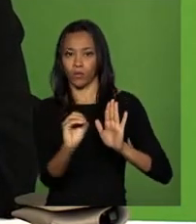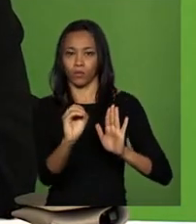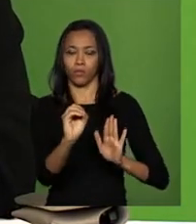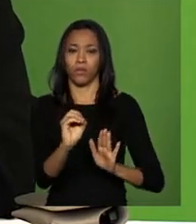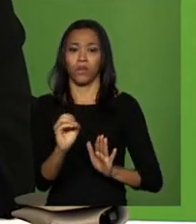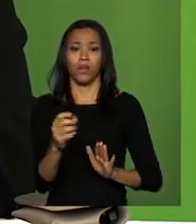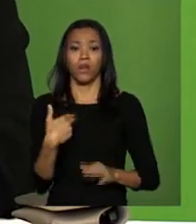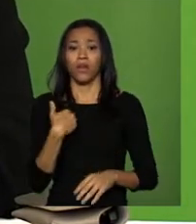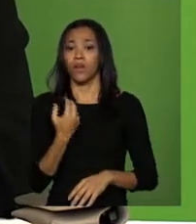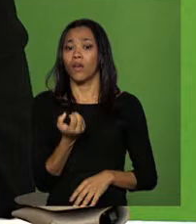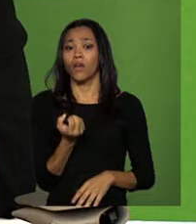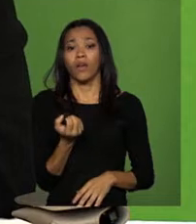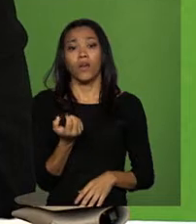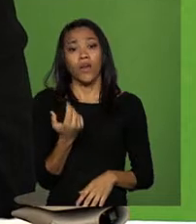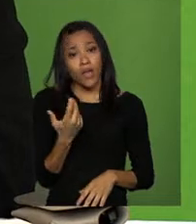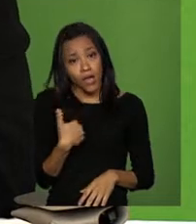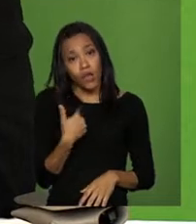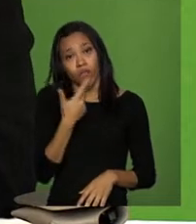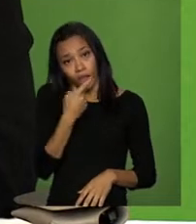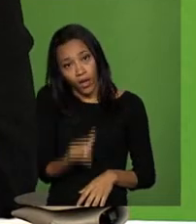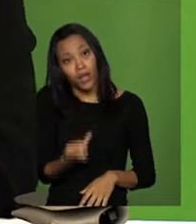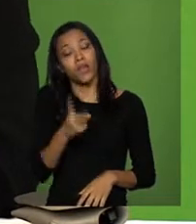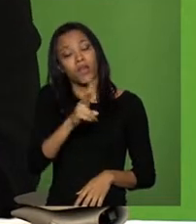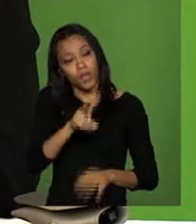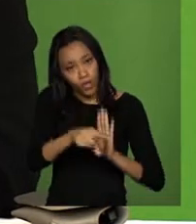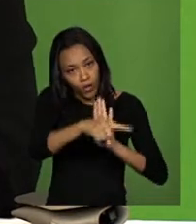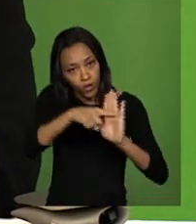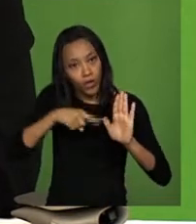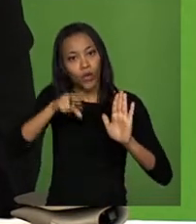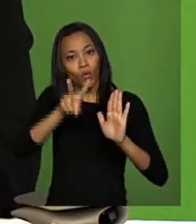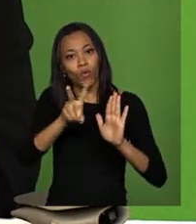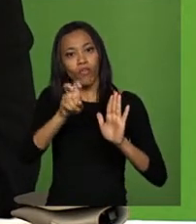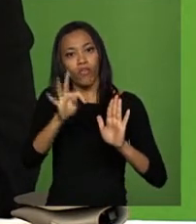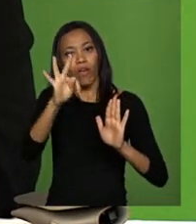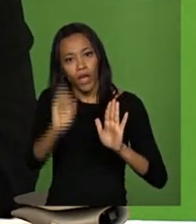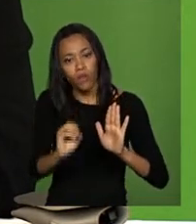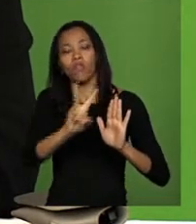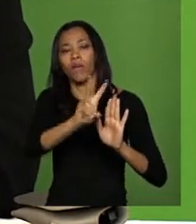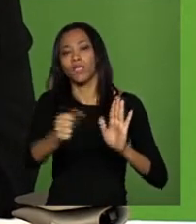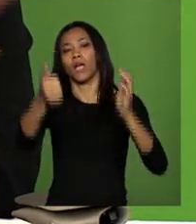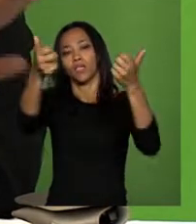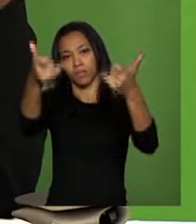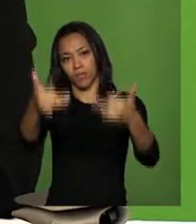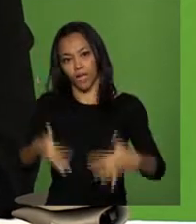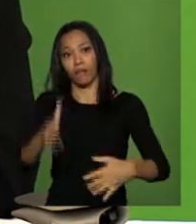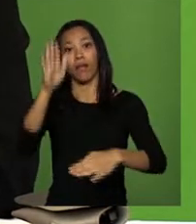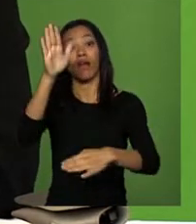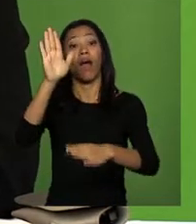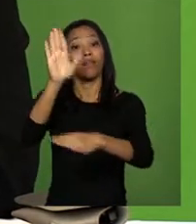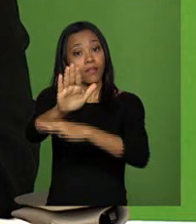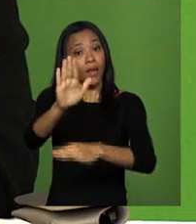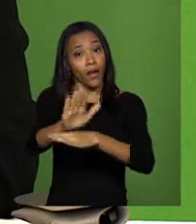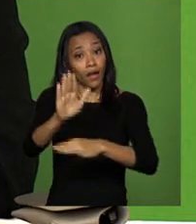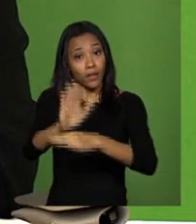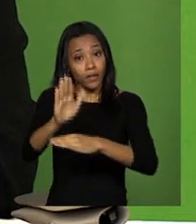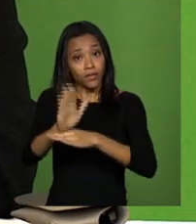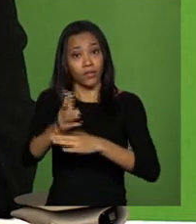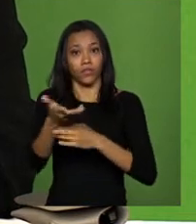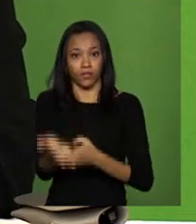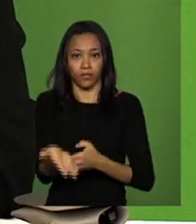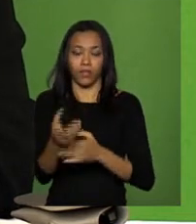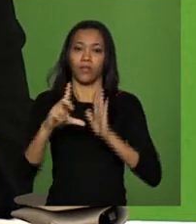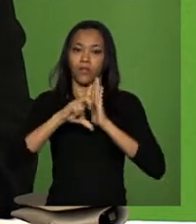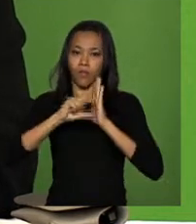Eu não vou... Gente, eu disse que os vetos estarão disponíveis no final da tarde. Ok? E a Casa Civil vai informar isso. Isso é um papel